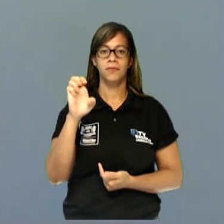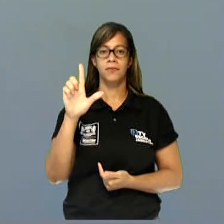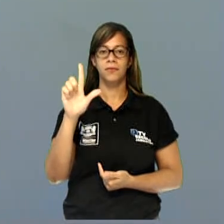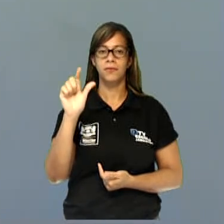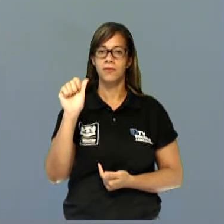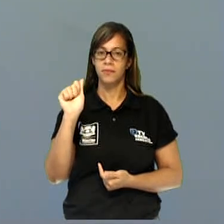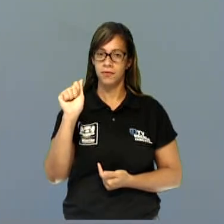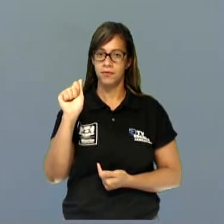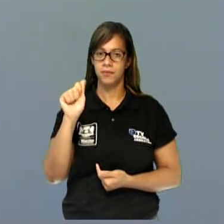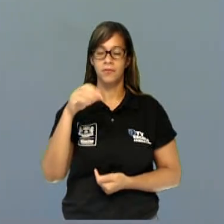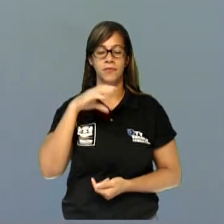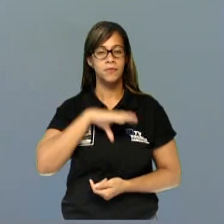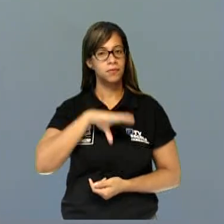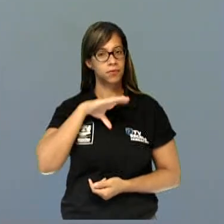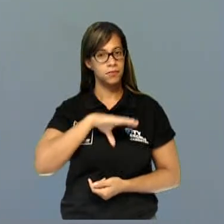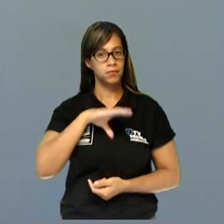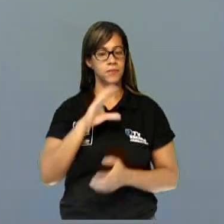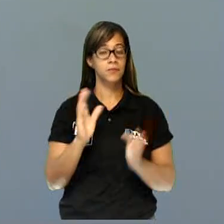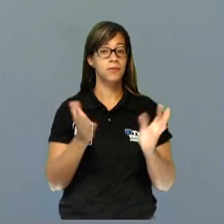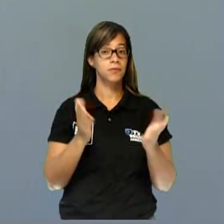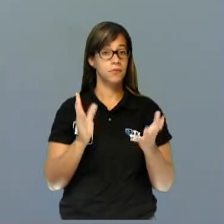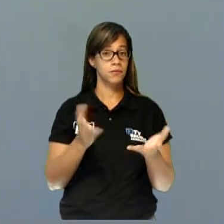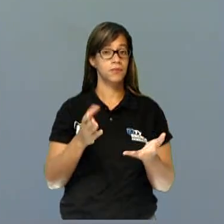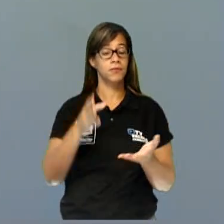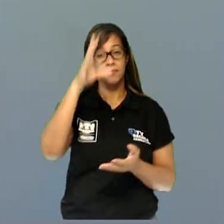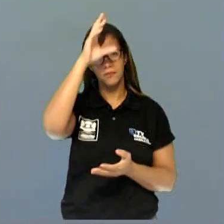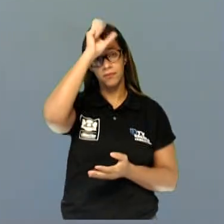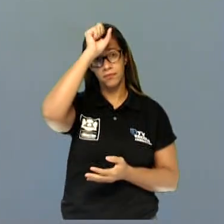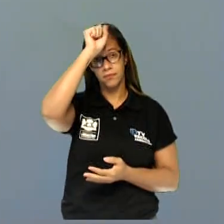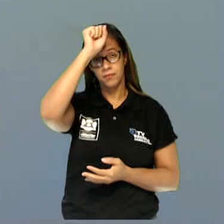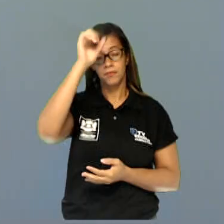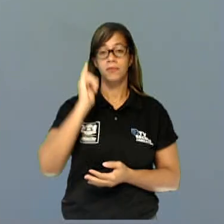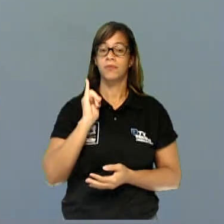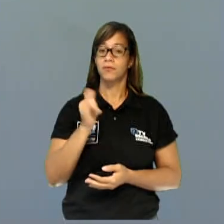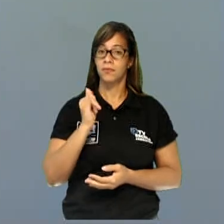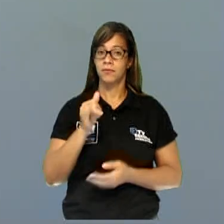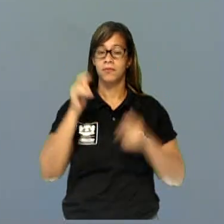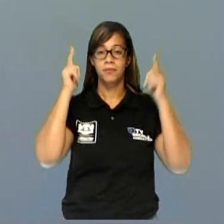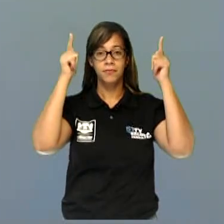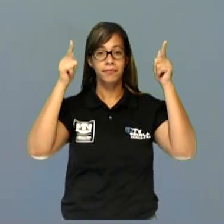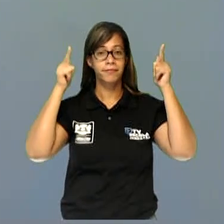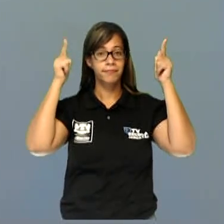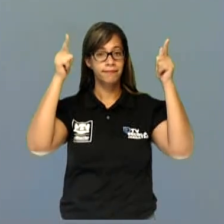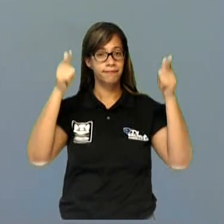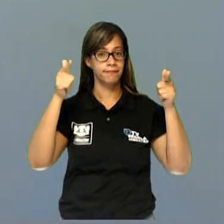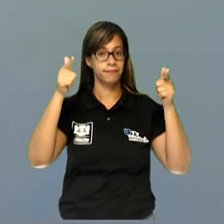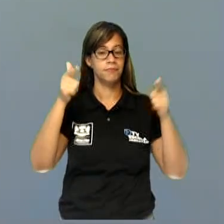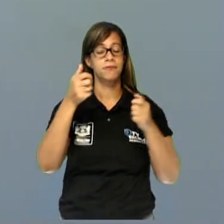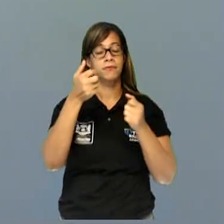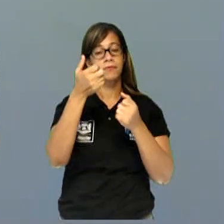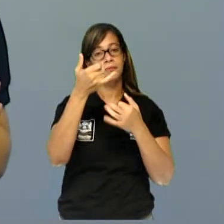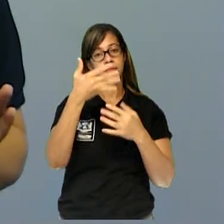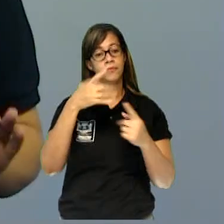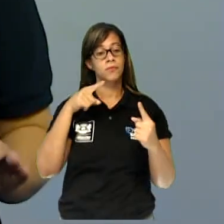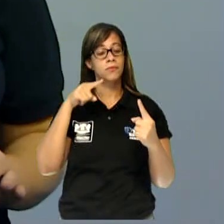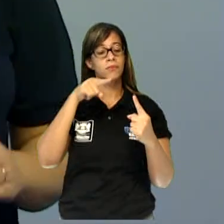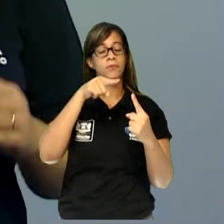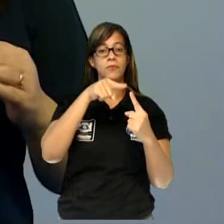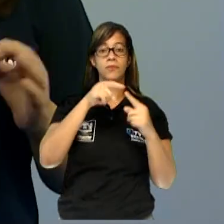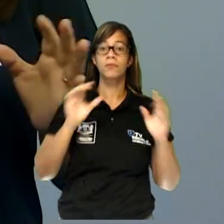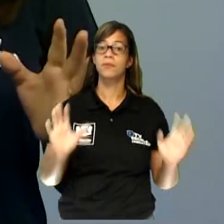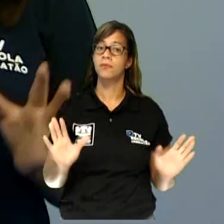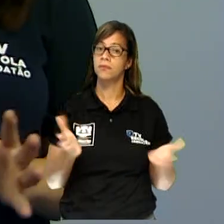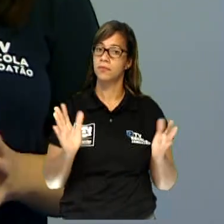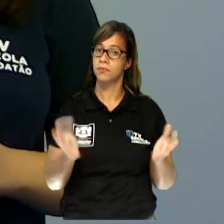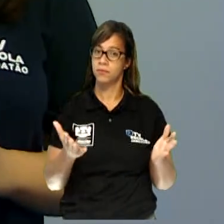e hoje nós vamos retomar os nossos assuntos sobre narrativa de aventura. Hoje nós vamos falar sobre o eixo motivador e o